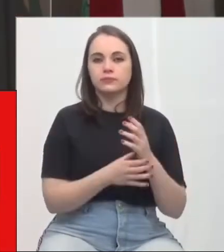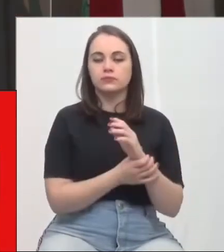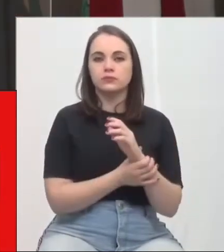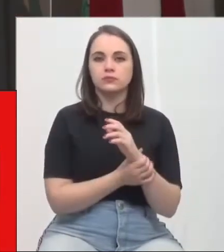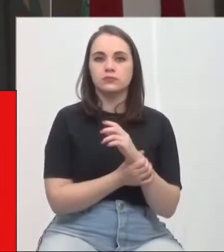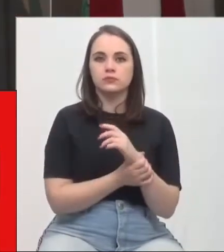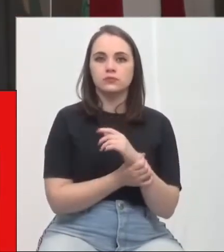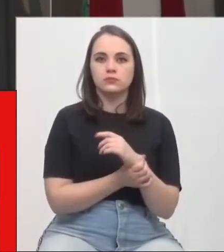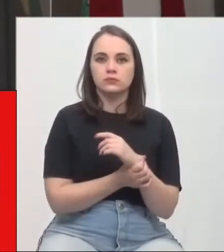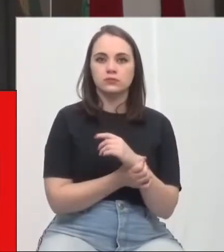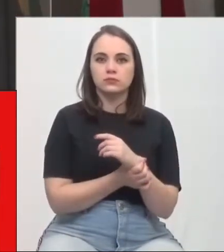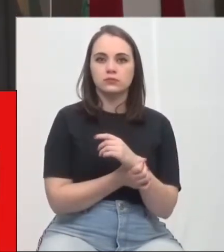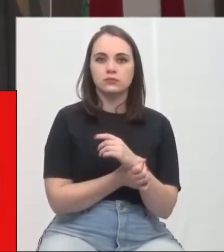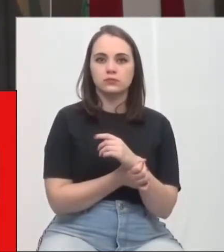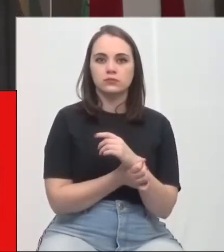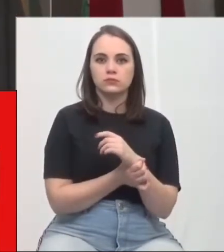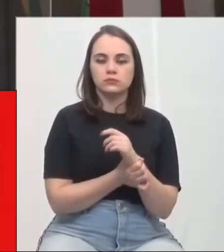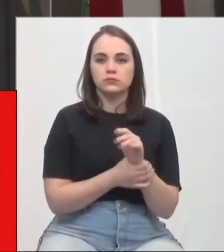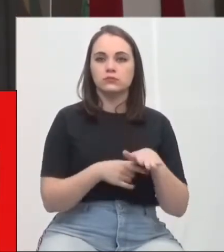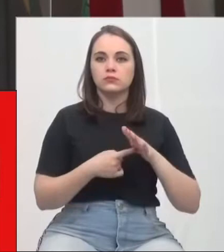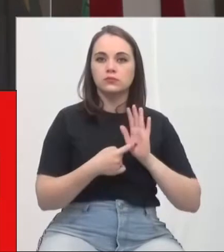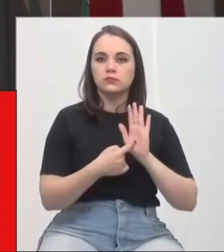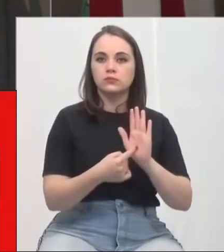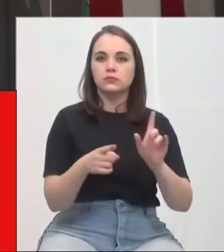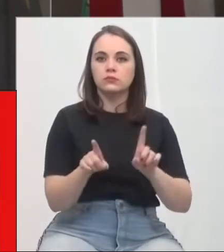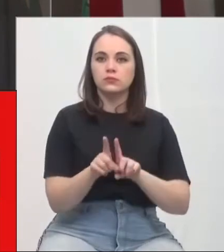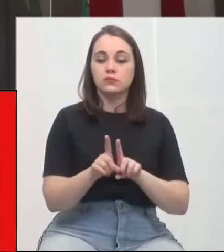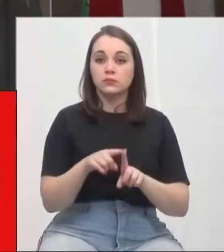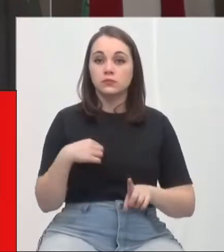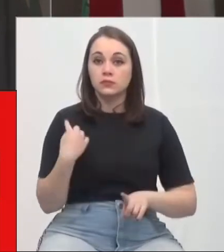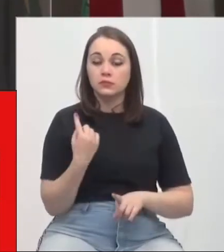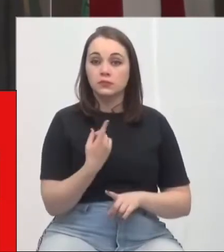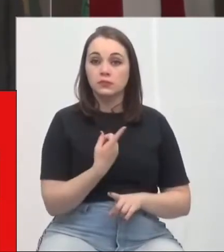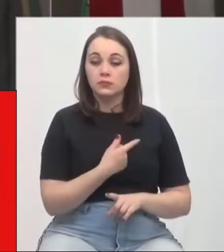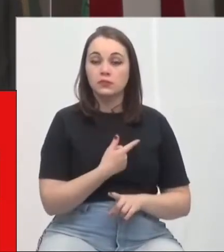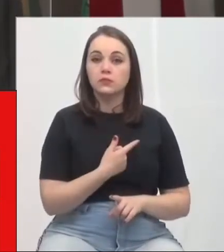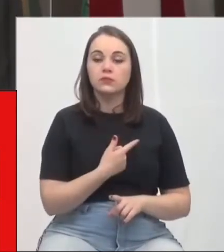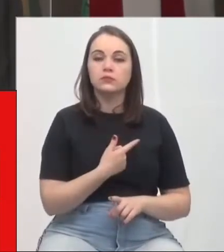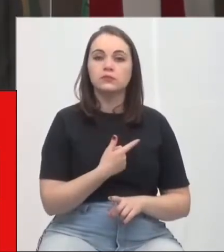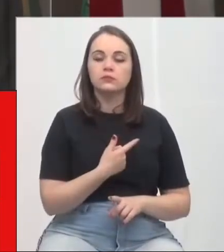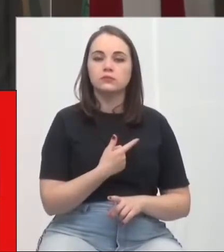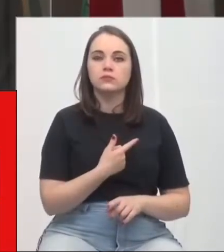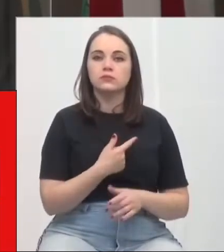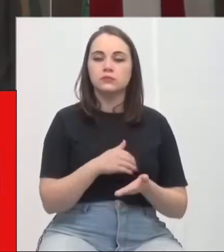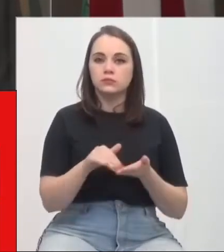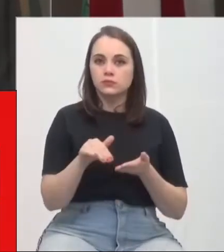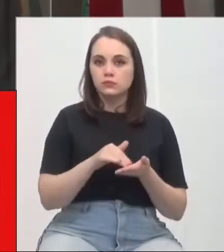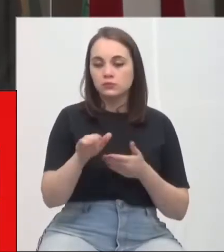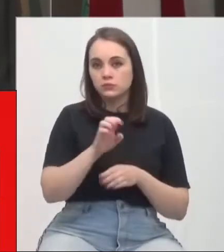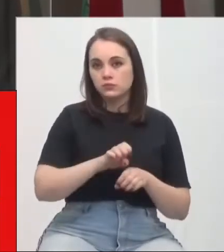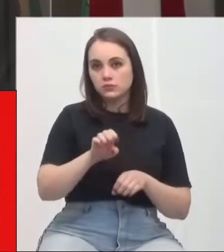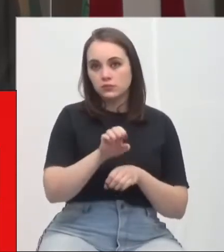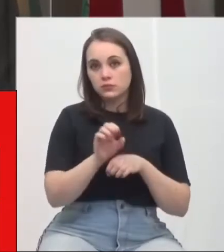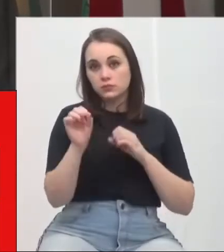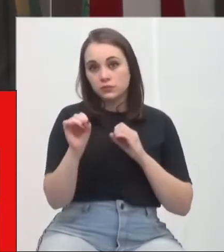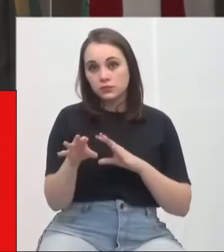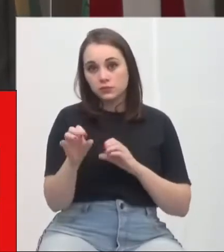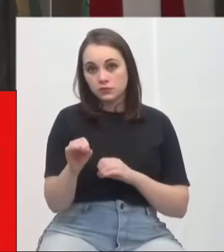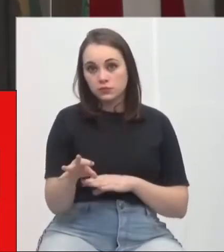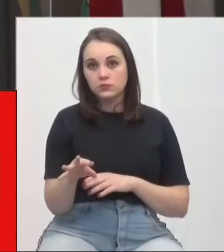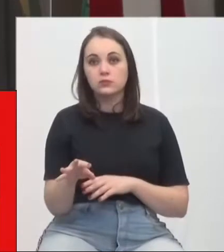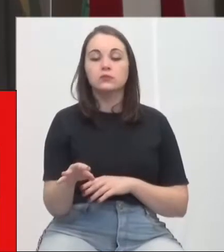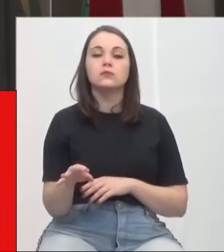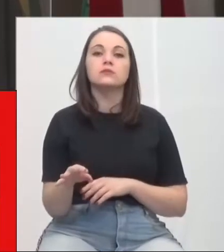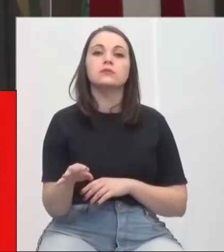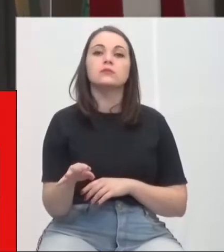apresentando para nós e também para o secretário de Estado da Educação, deputado Vampiro,